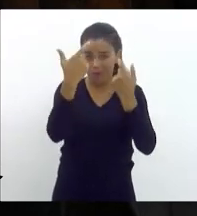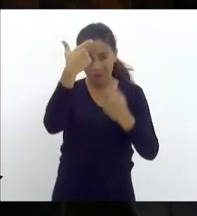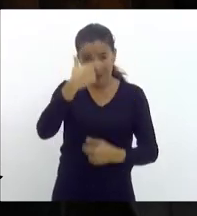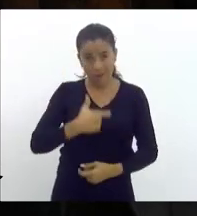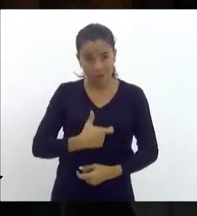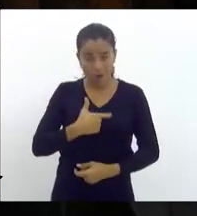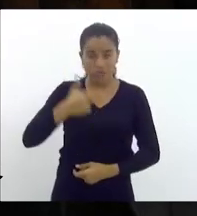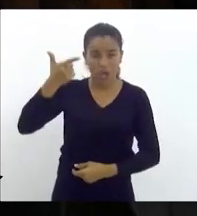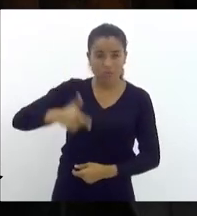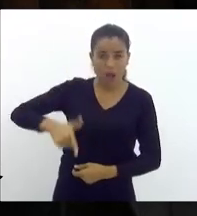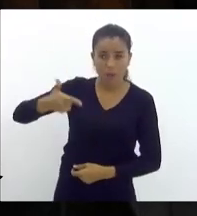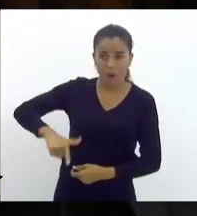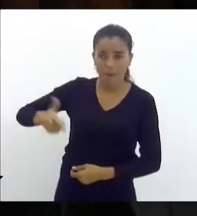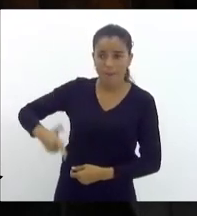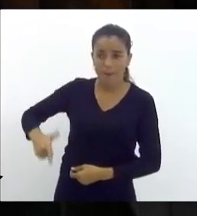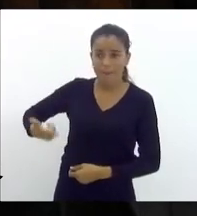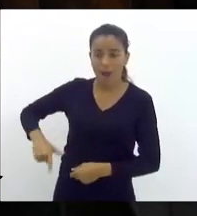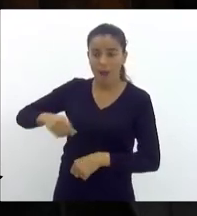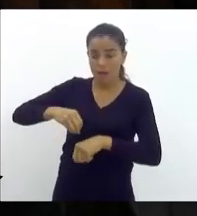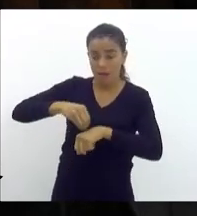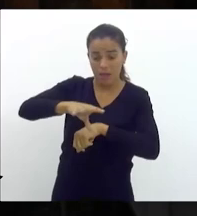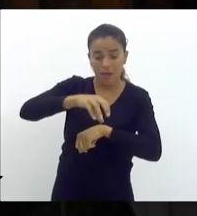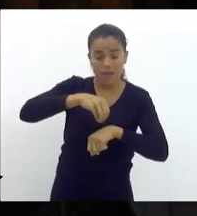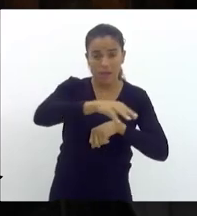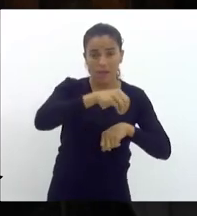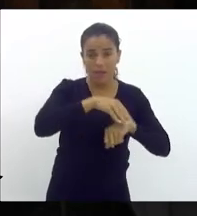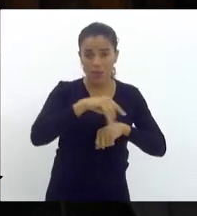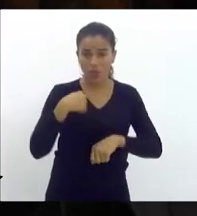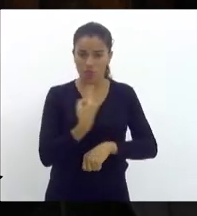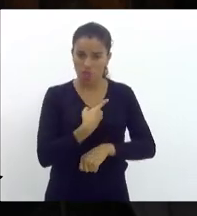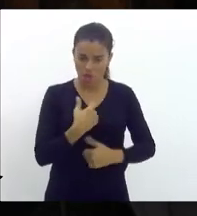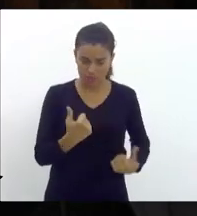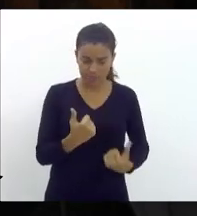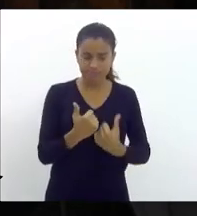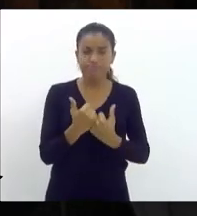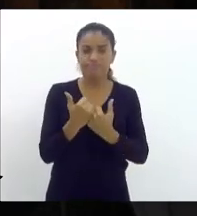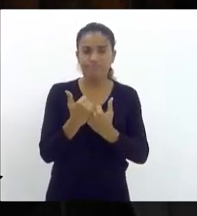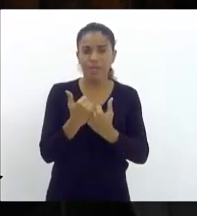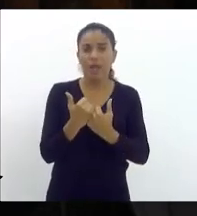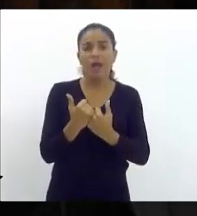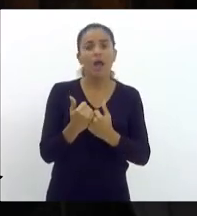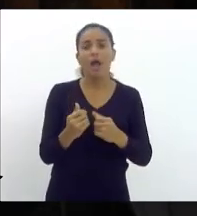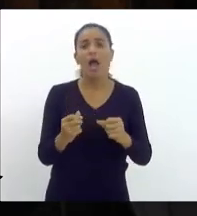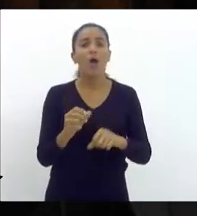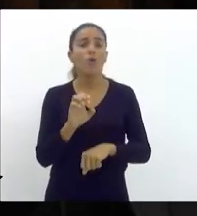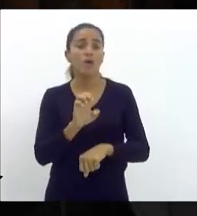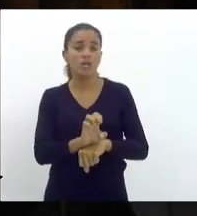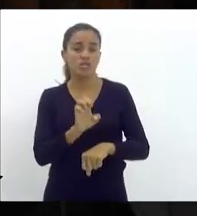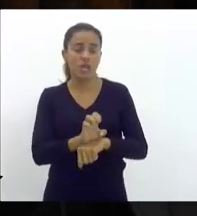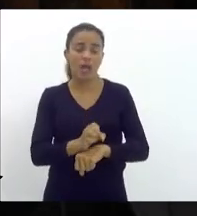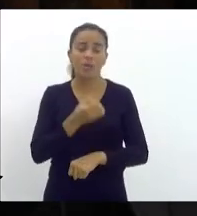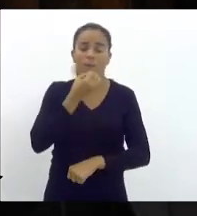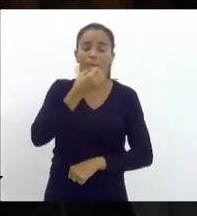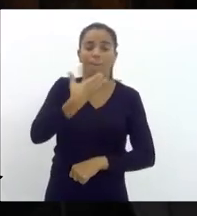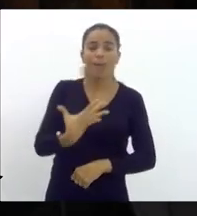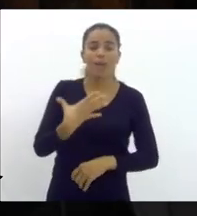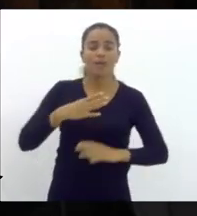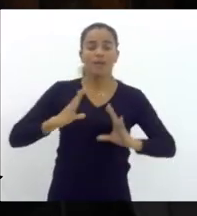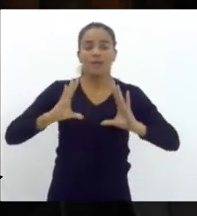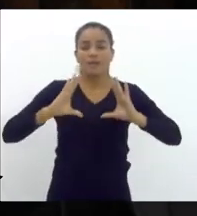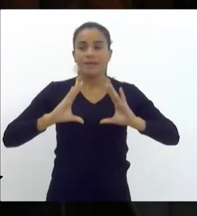repetindo, que somos favoráveis ao estado de bem-estar social.